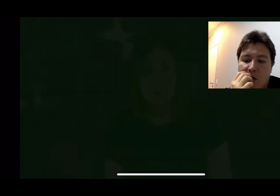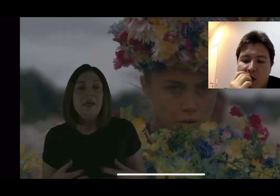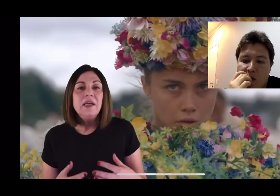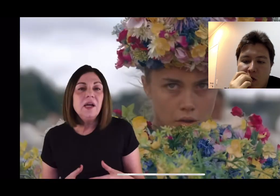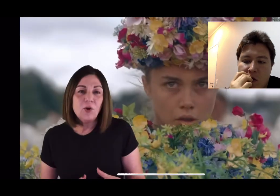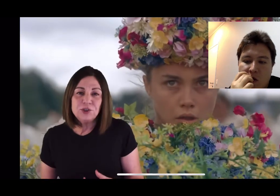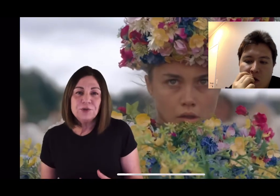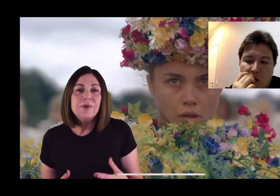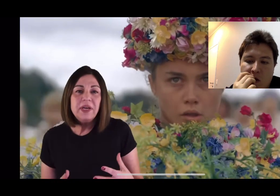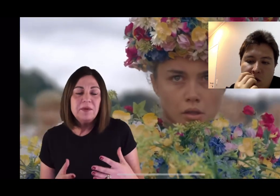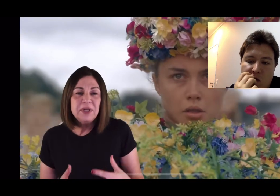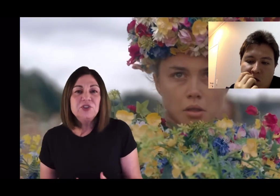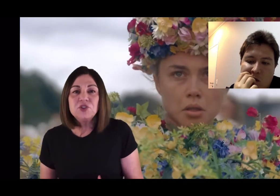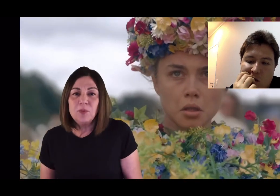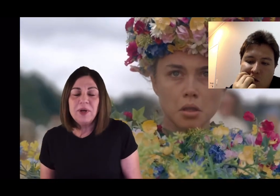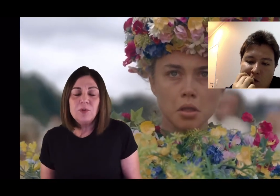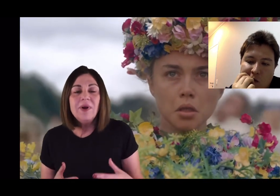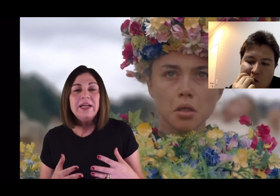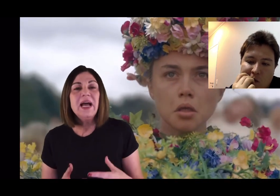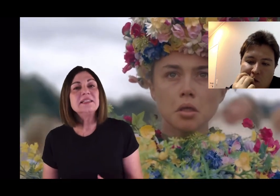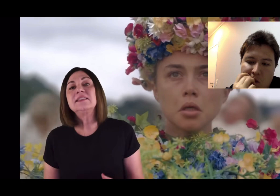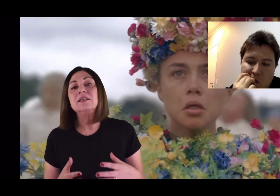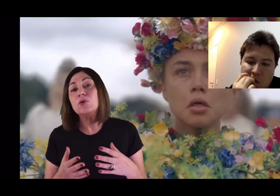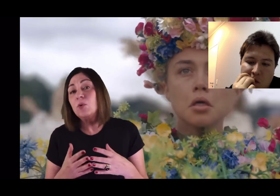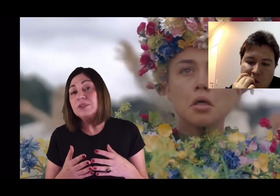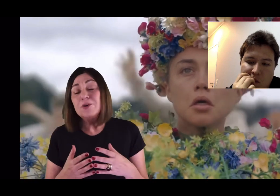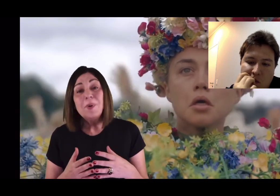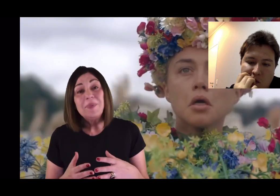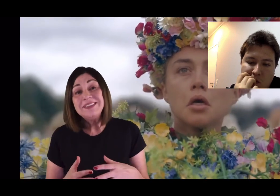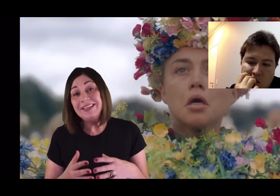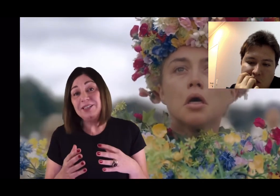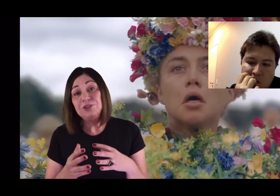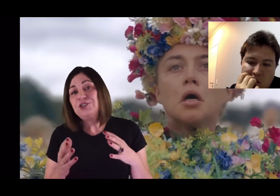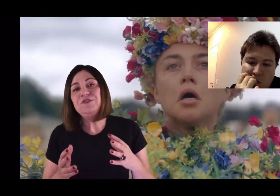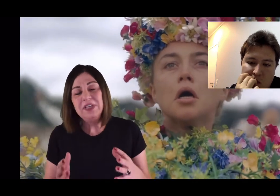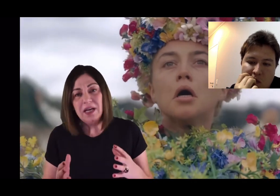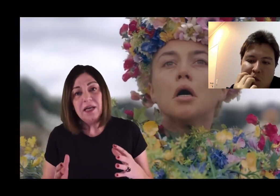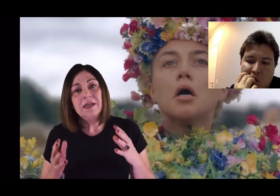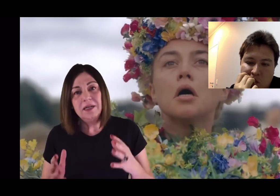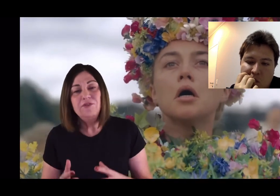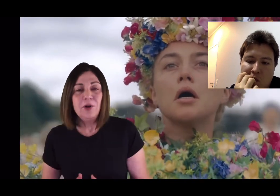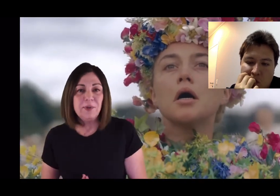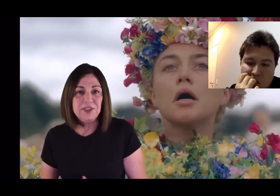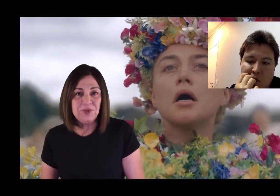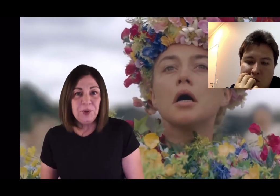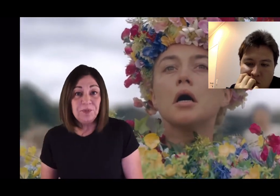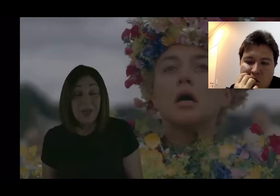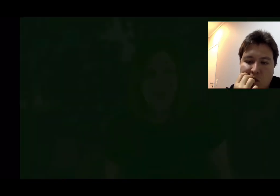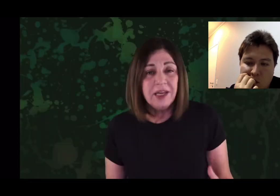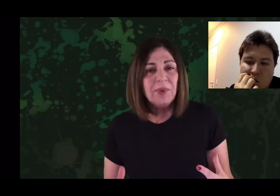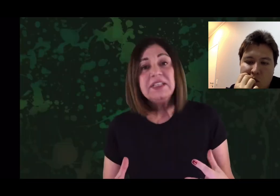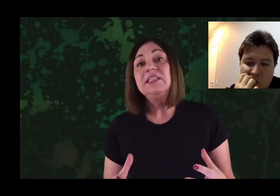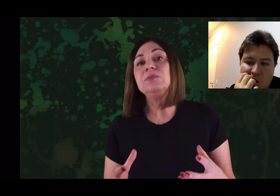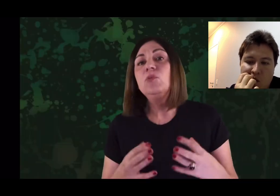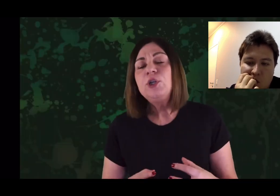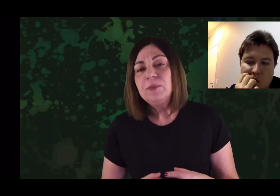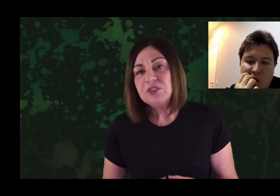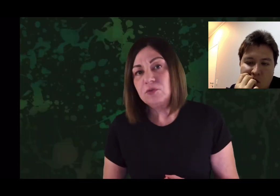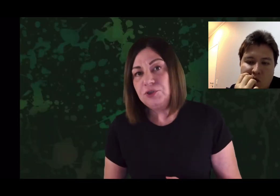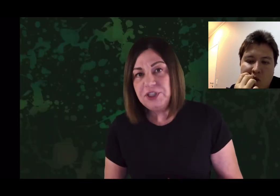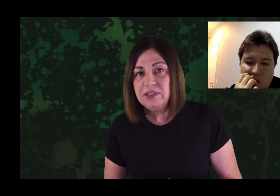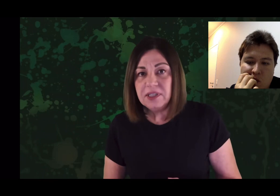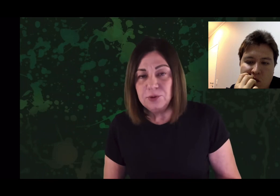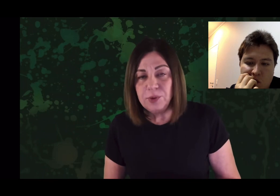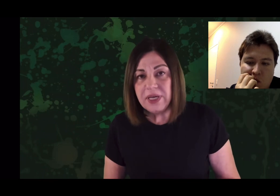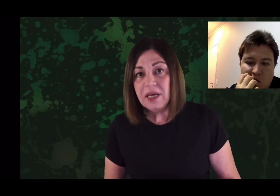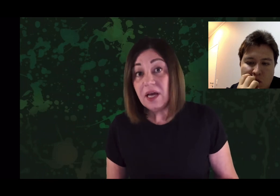fundo. E é lógico que em Midsommar, o Ariaster conta com uma parceira divina na Florence Pugh, que é uma atriz muito